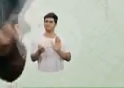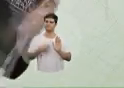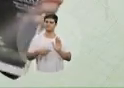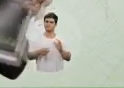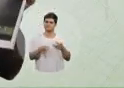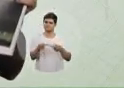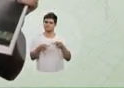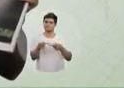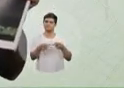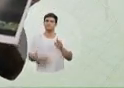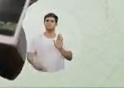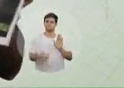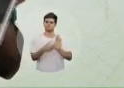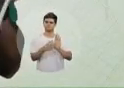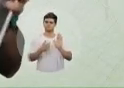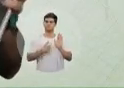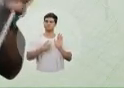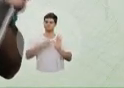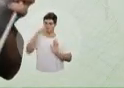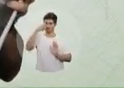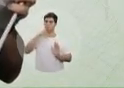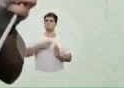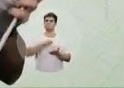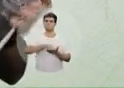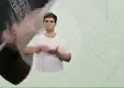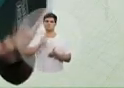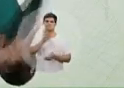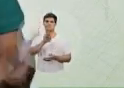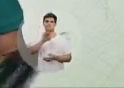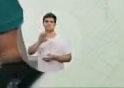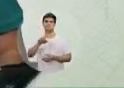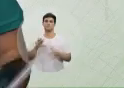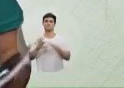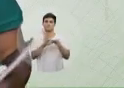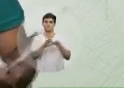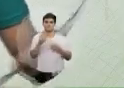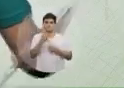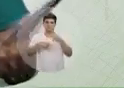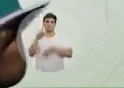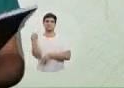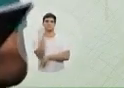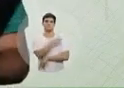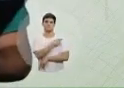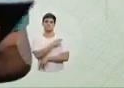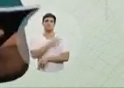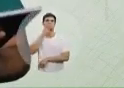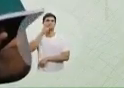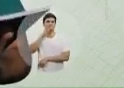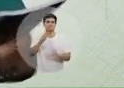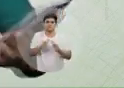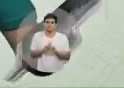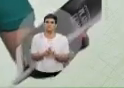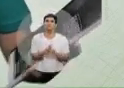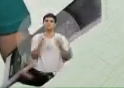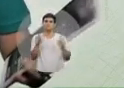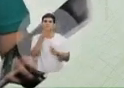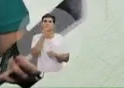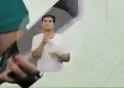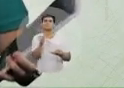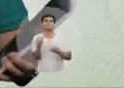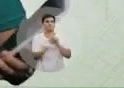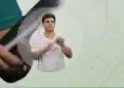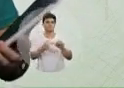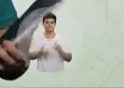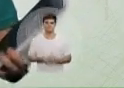no plano de governo que eu mesmo registrei no TRE. Com união e inovação, vamos avançar nossas conquistas e fazer as boas